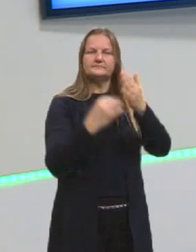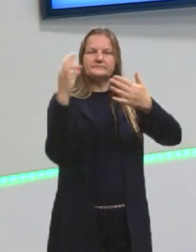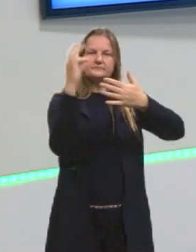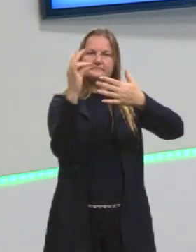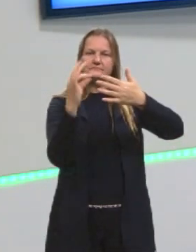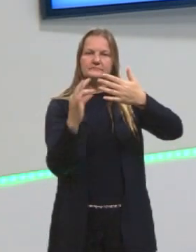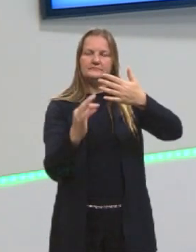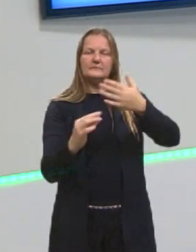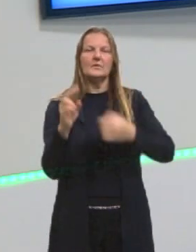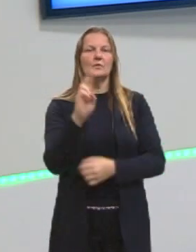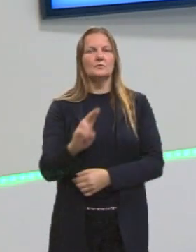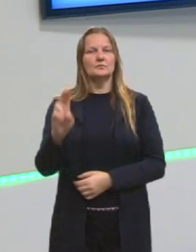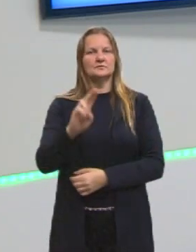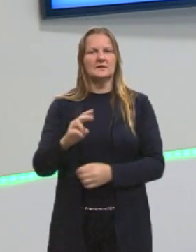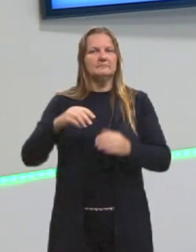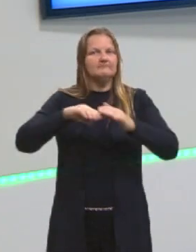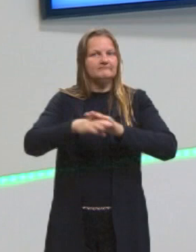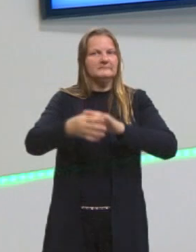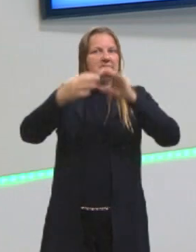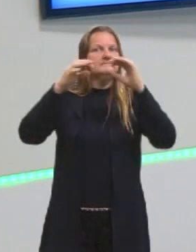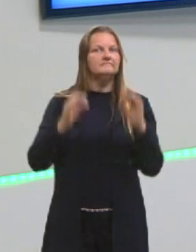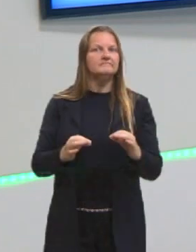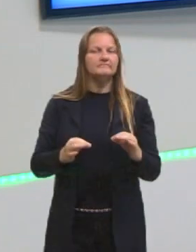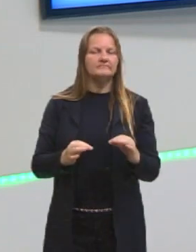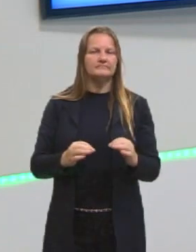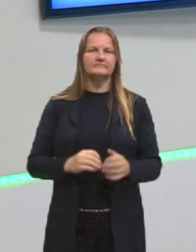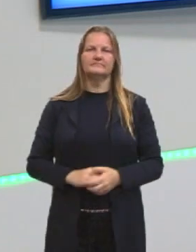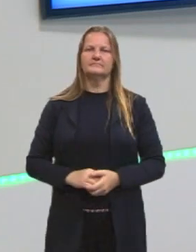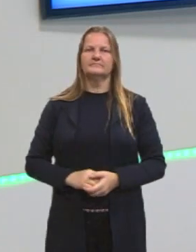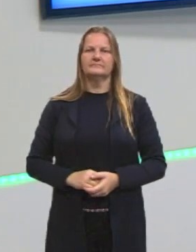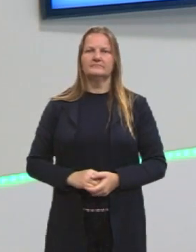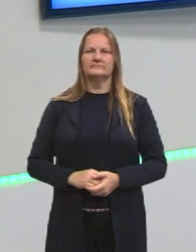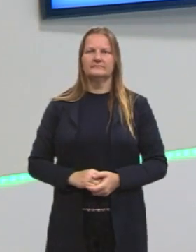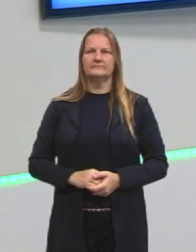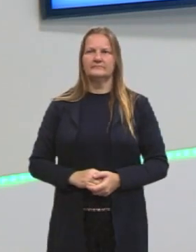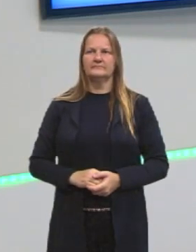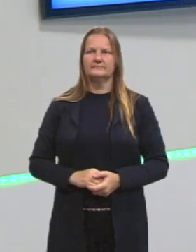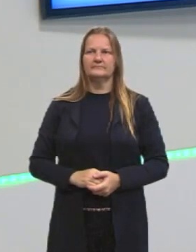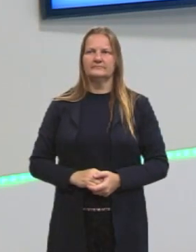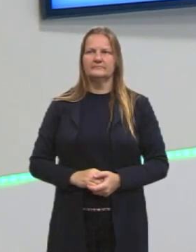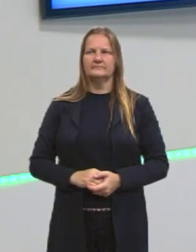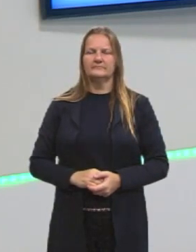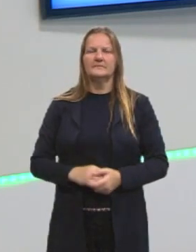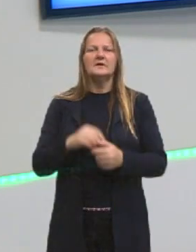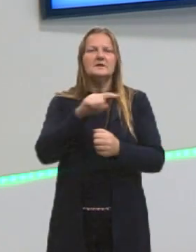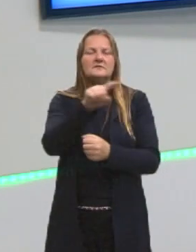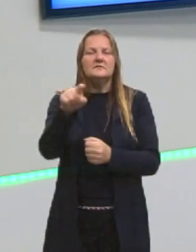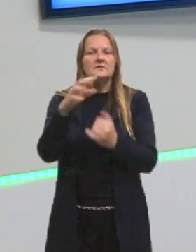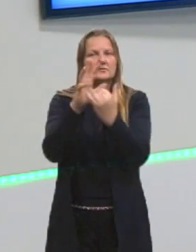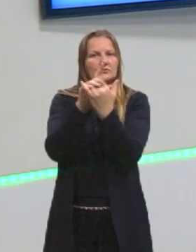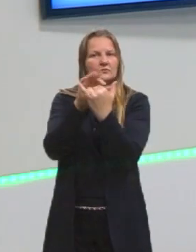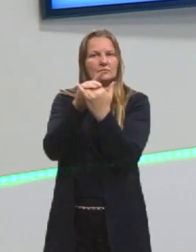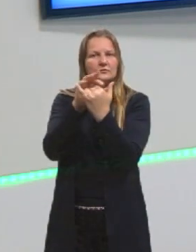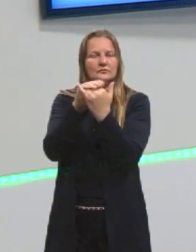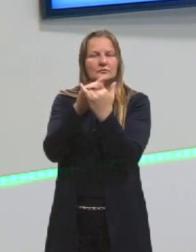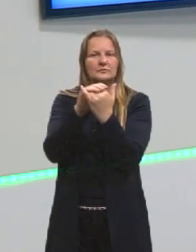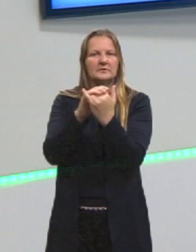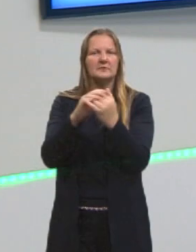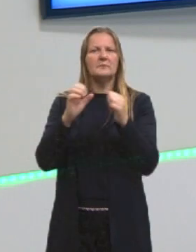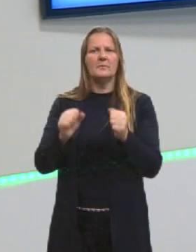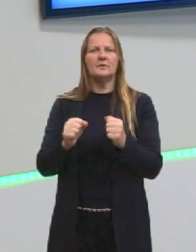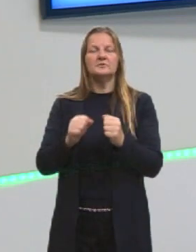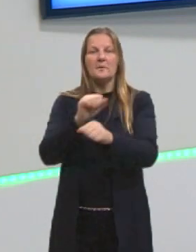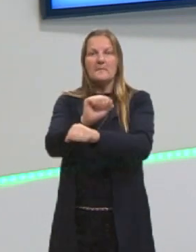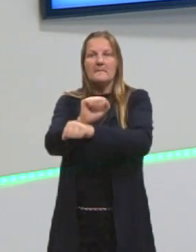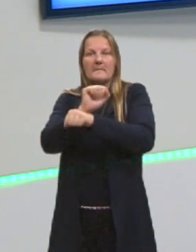como usar adequadamente esses estrangeirismos. Se tu está assistindo pelo canal do YouTube, tu pode dar pause